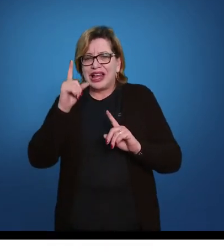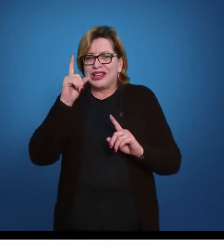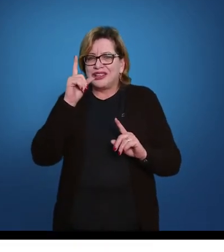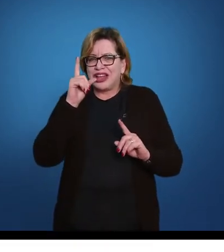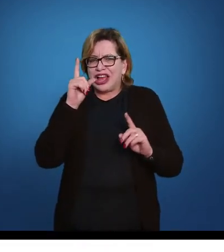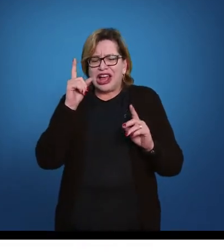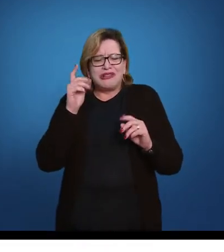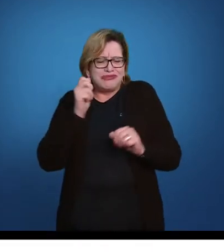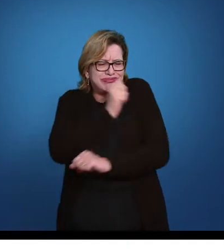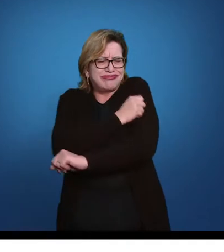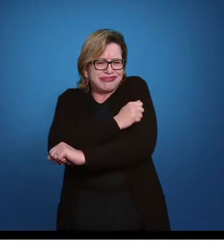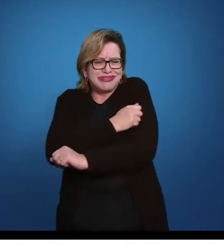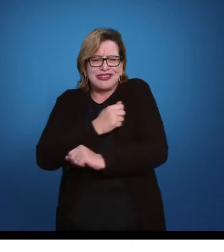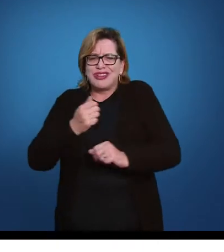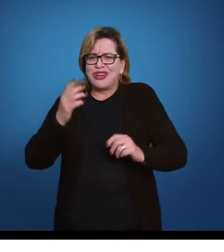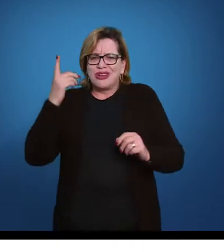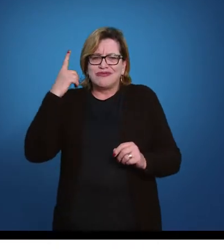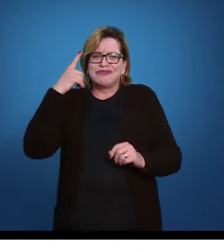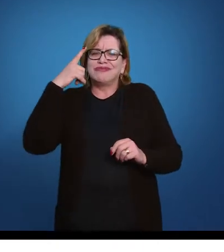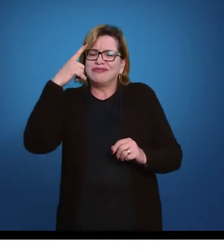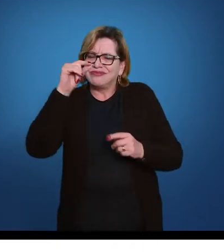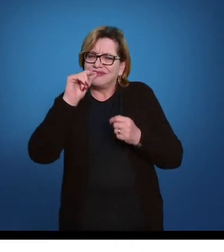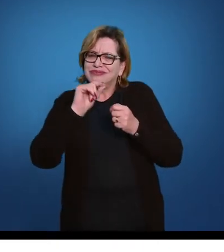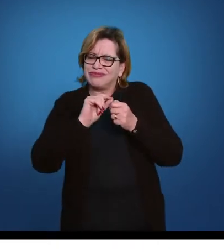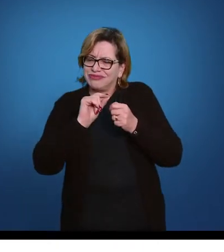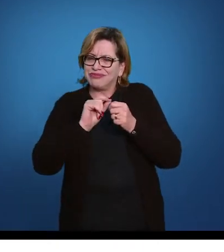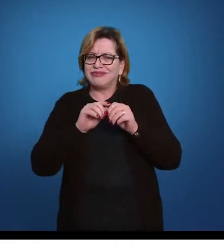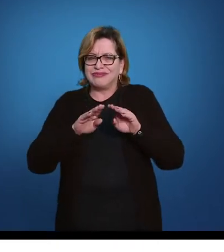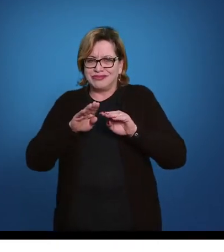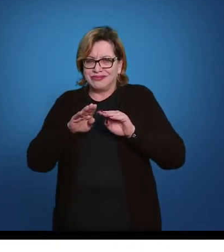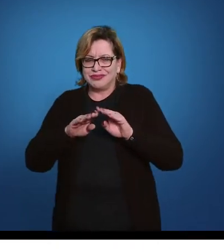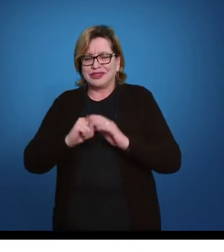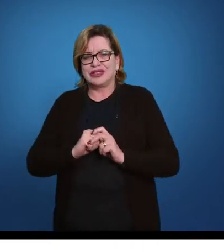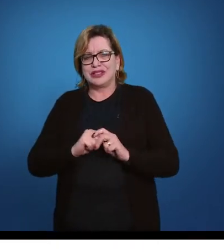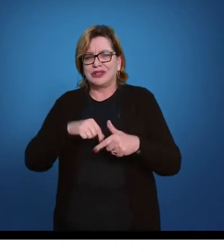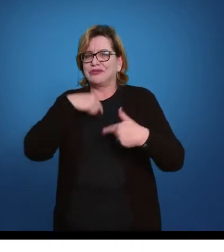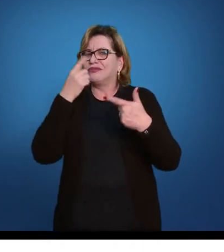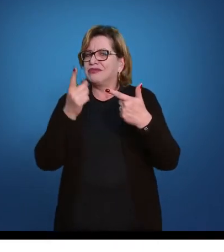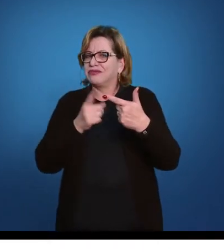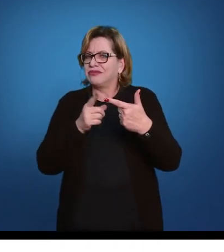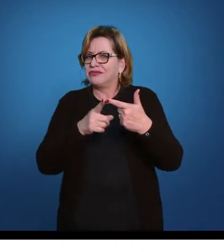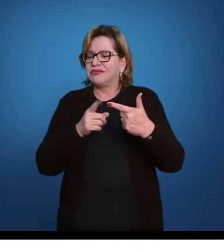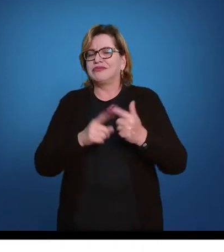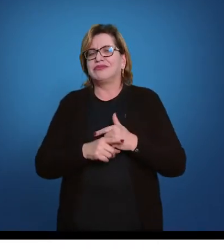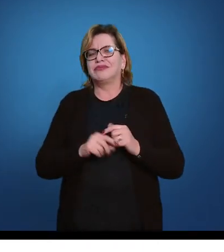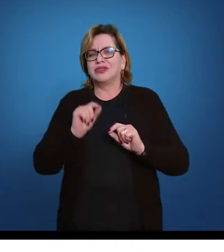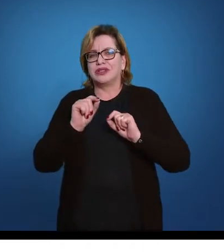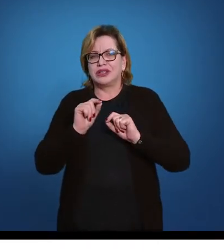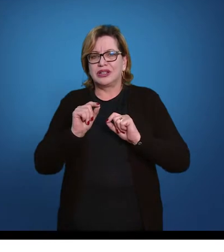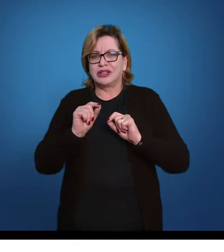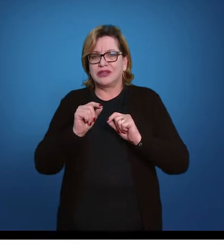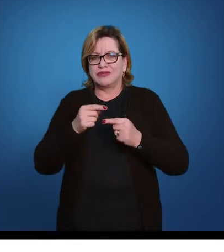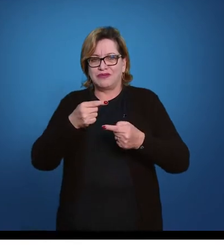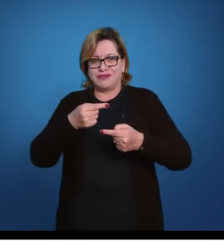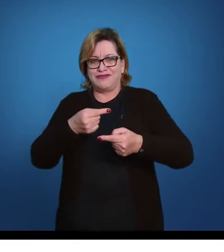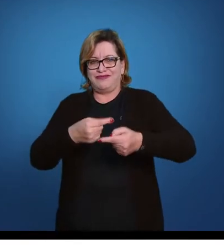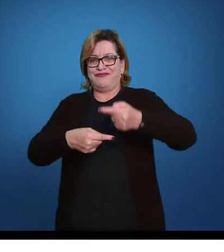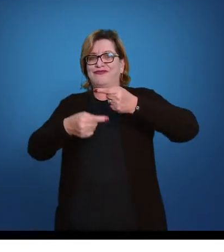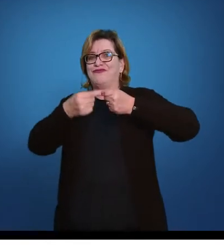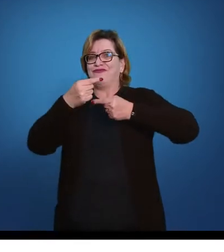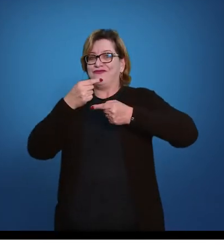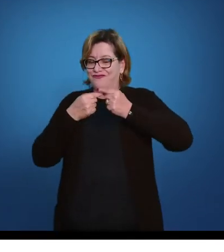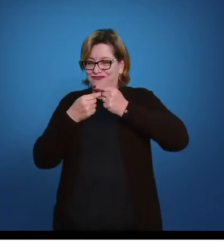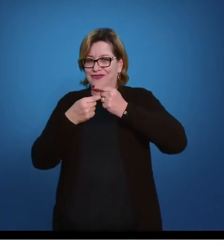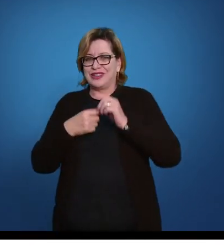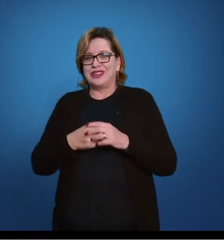auxílios, não consiga realizar esse movimento. O próximo movimento a ser realizado é o rolamento para trás.